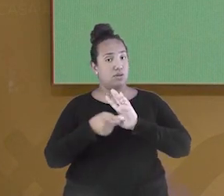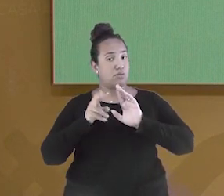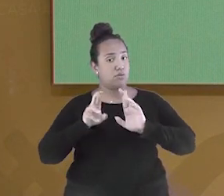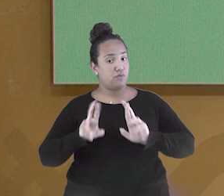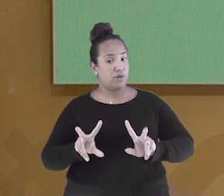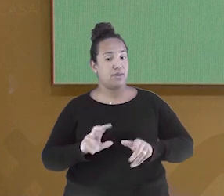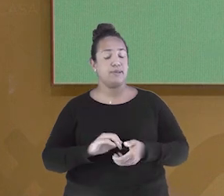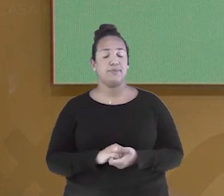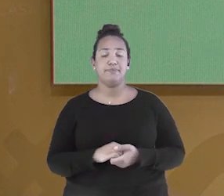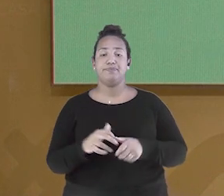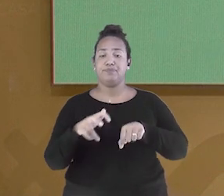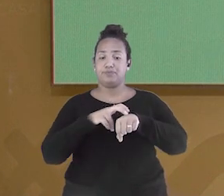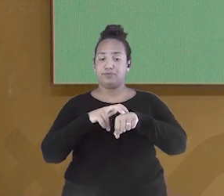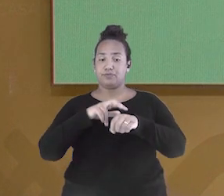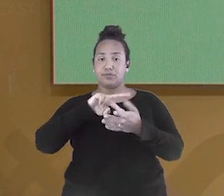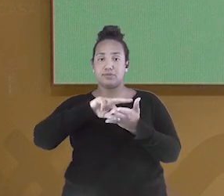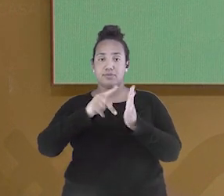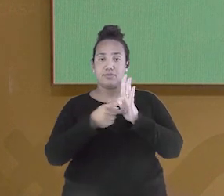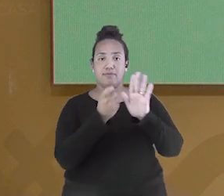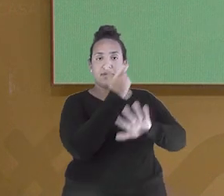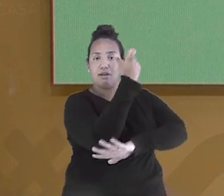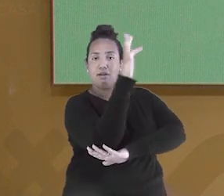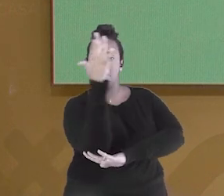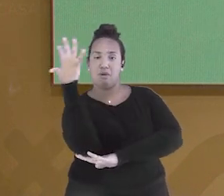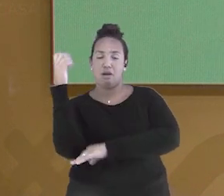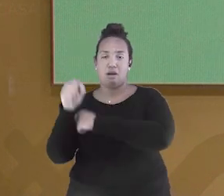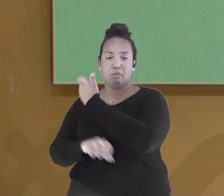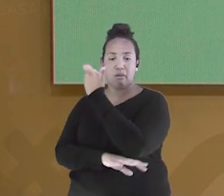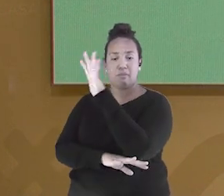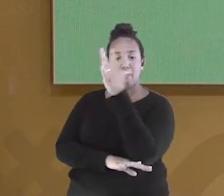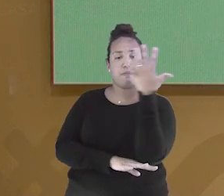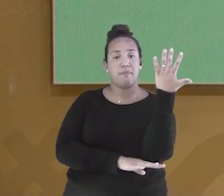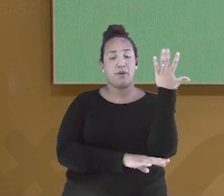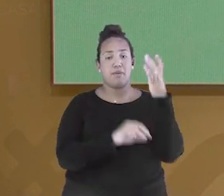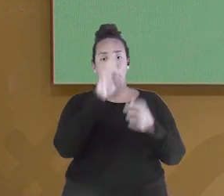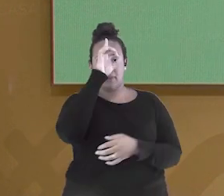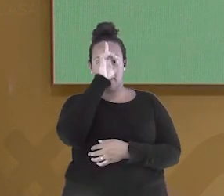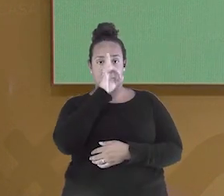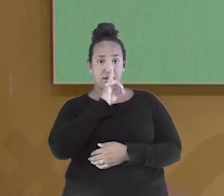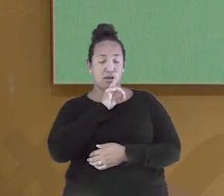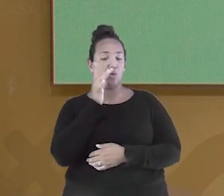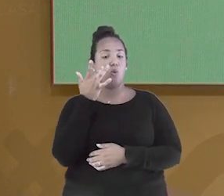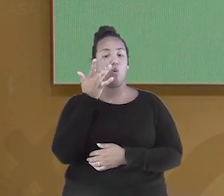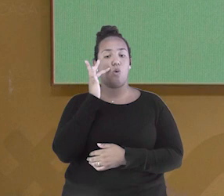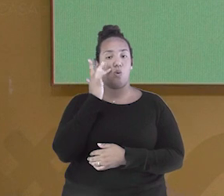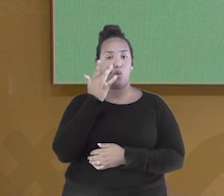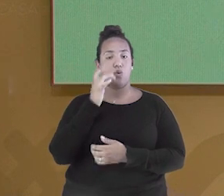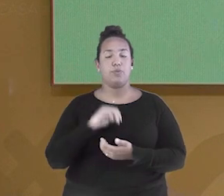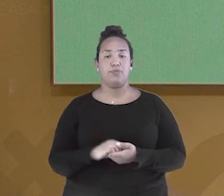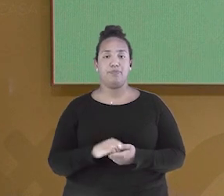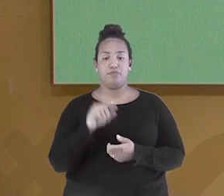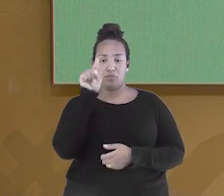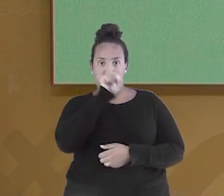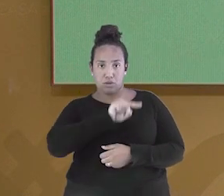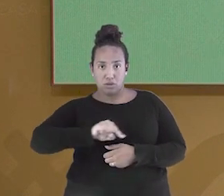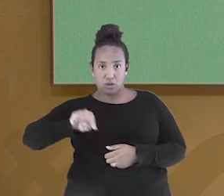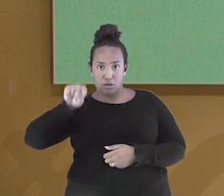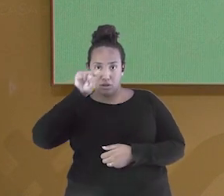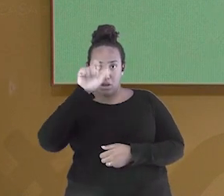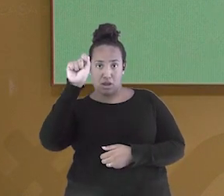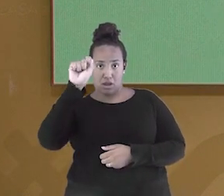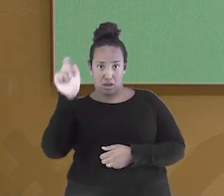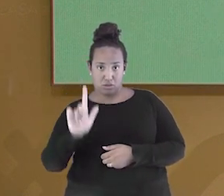passou a representar as matas. O amarelo, nosso ouro. O círculo azul com as 19 estrelas de prata representando as